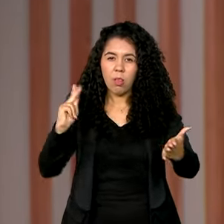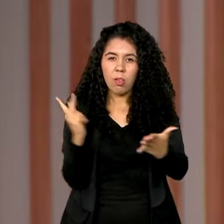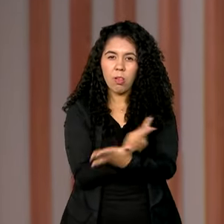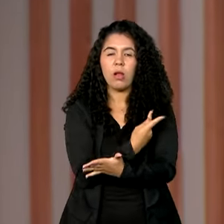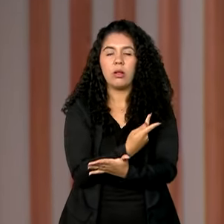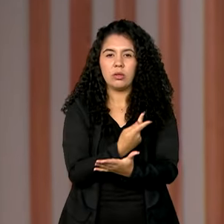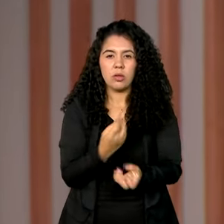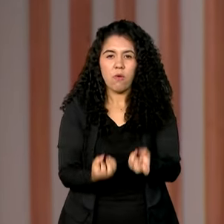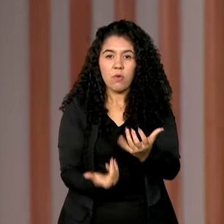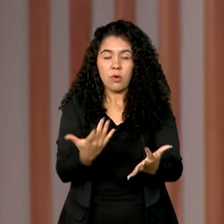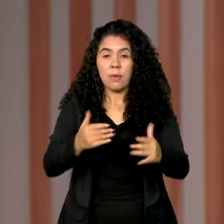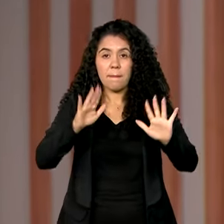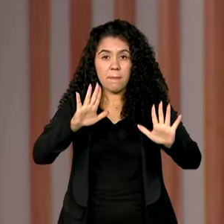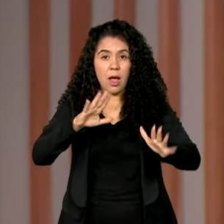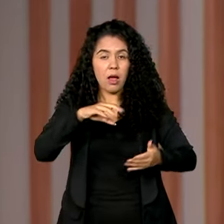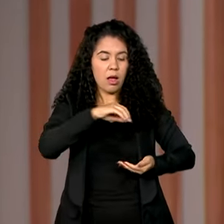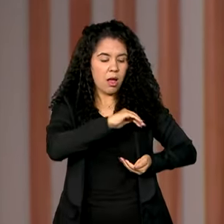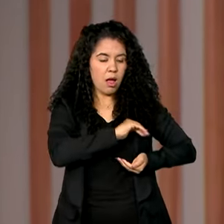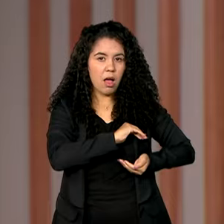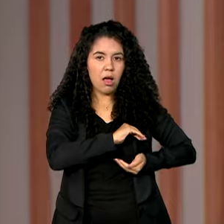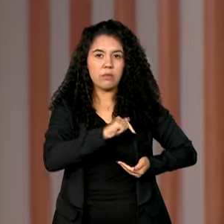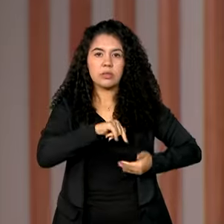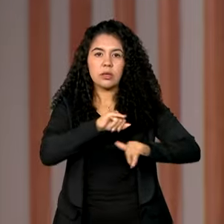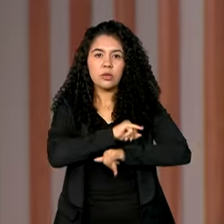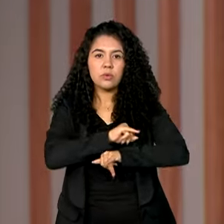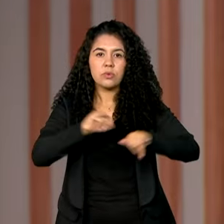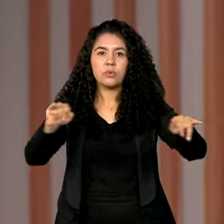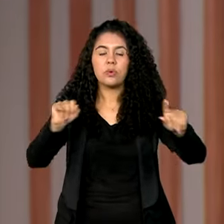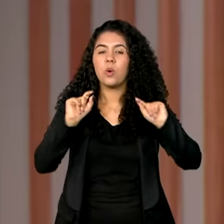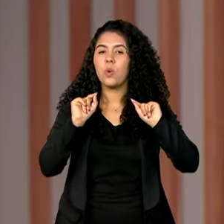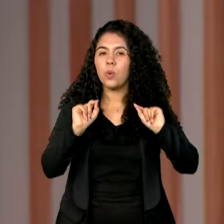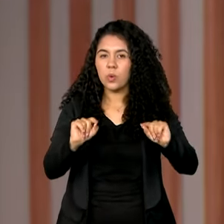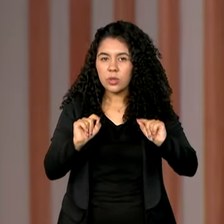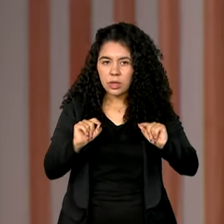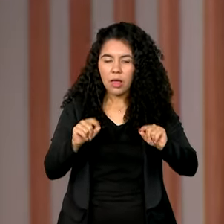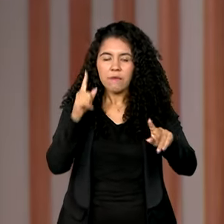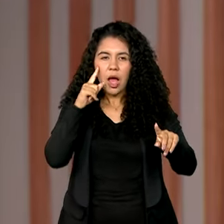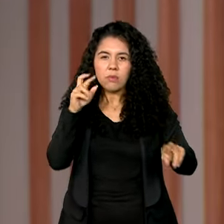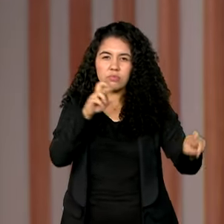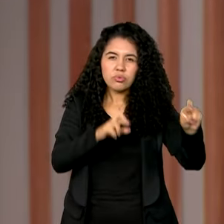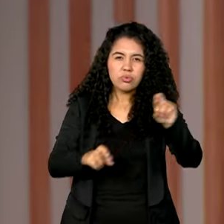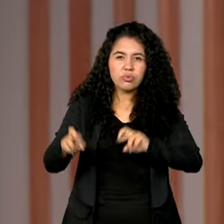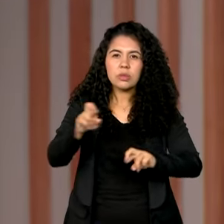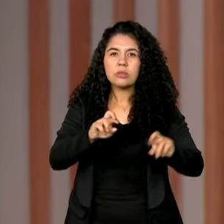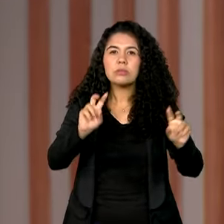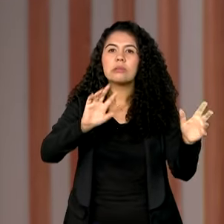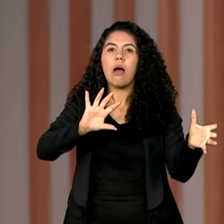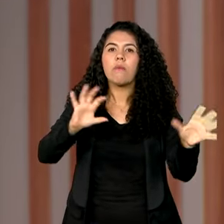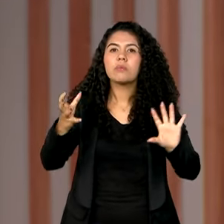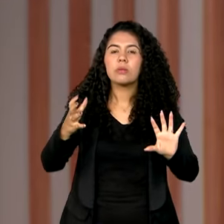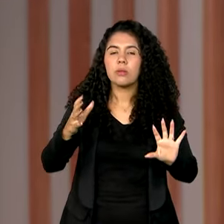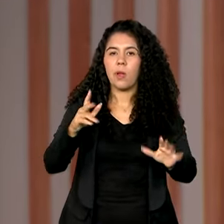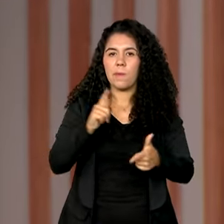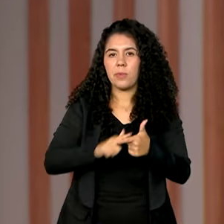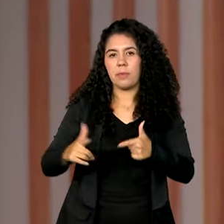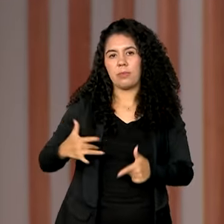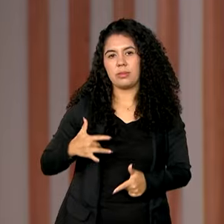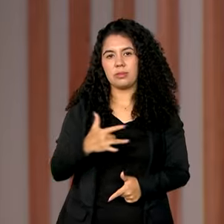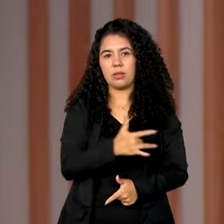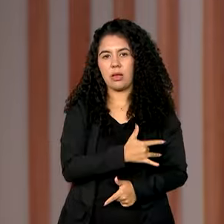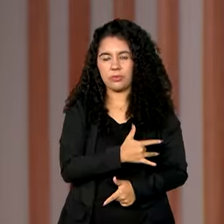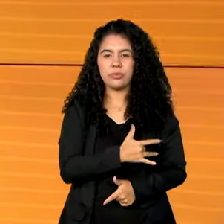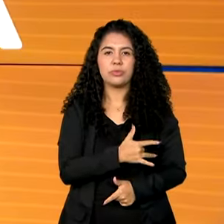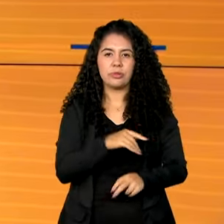a Anvisa informou que vai monitorar problemas de saúde na população que possam estar relacionados aos incêndios